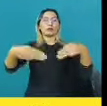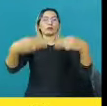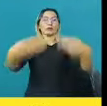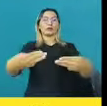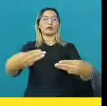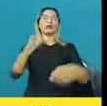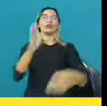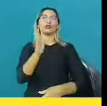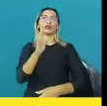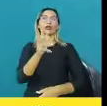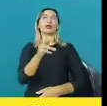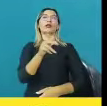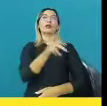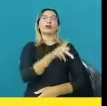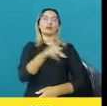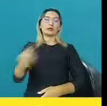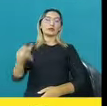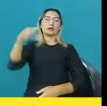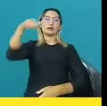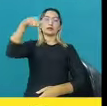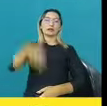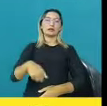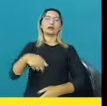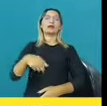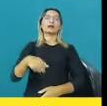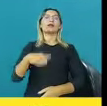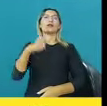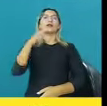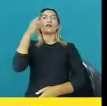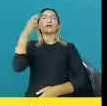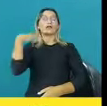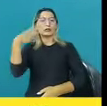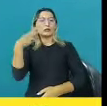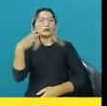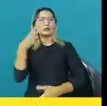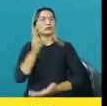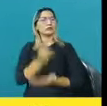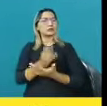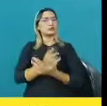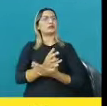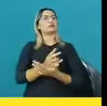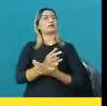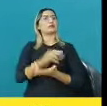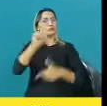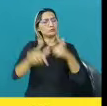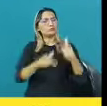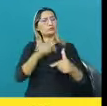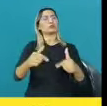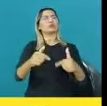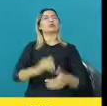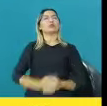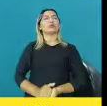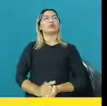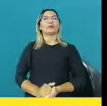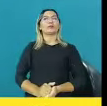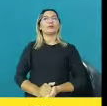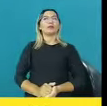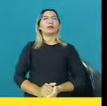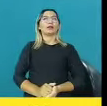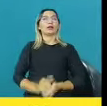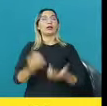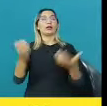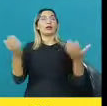presidente dessa casa, também atuante vereadora. Então, portanto, nós queremos, nesse momento,